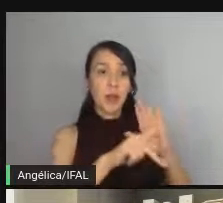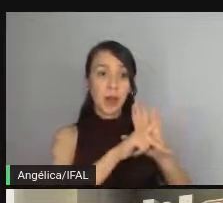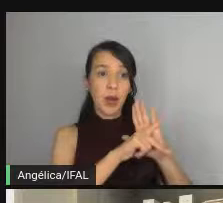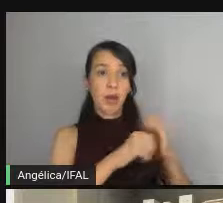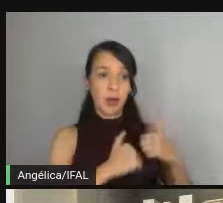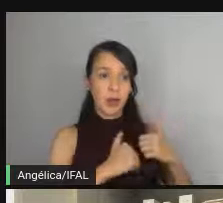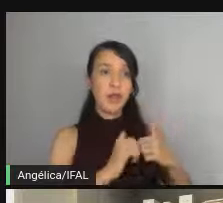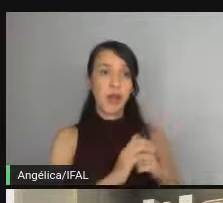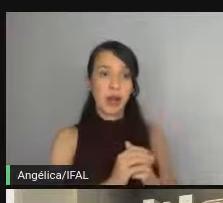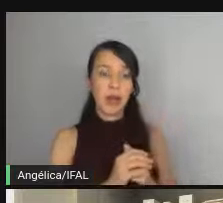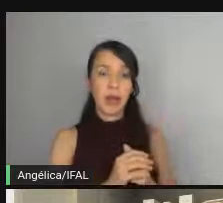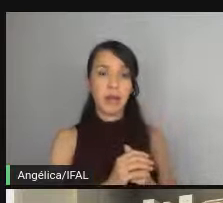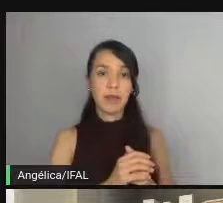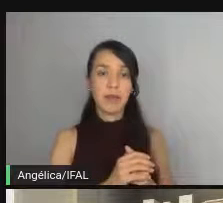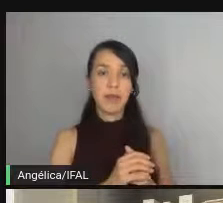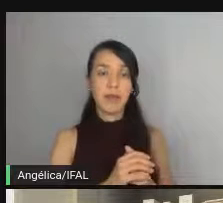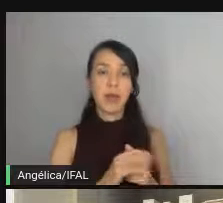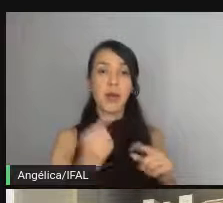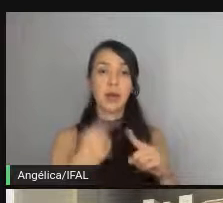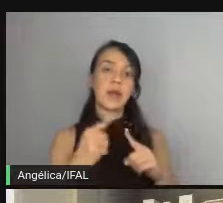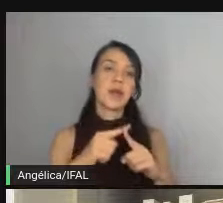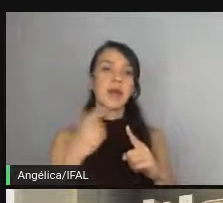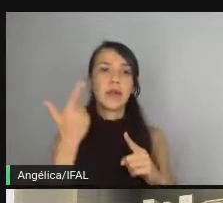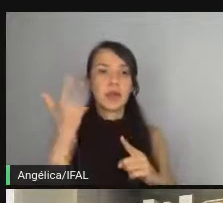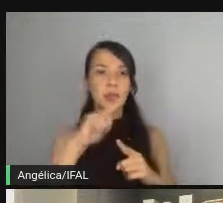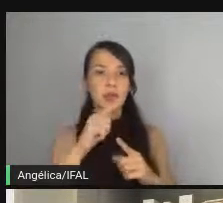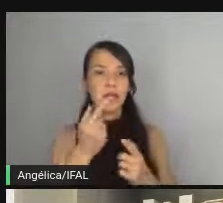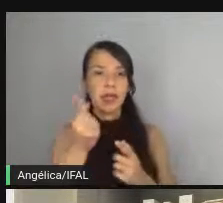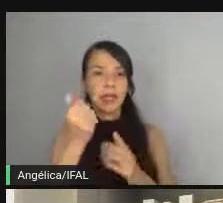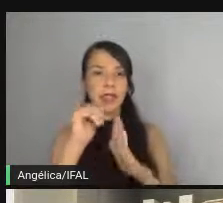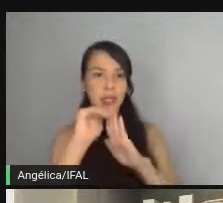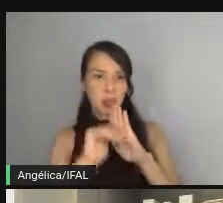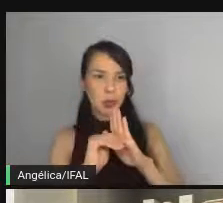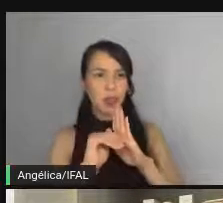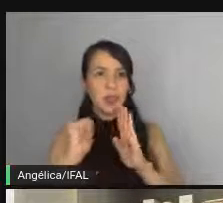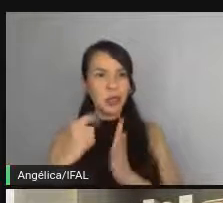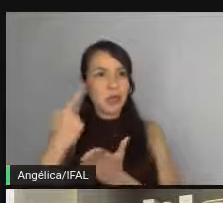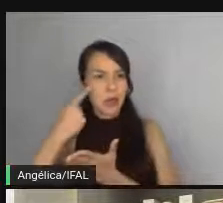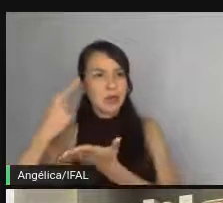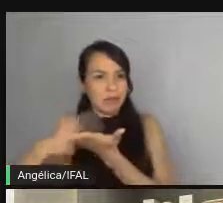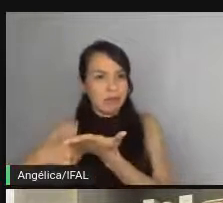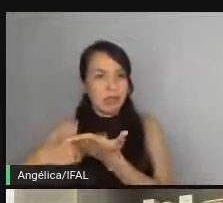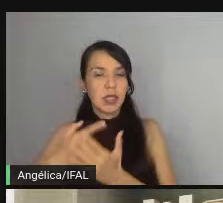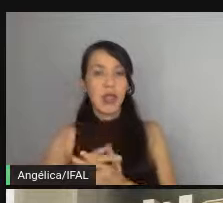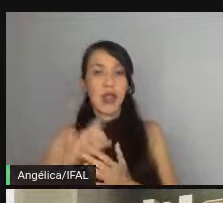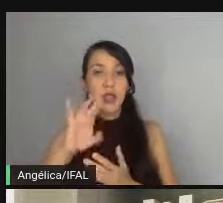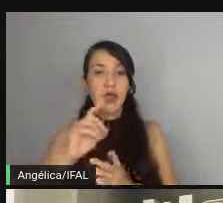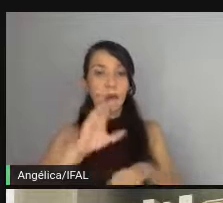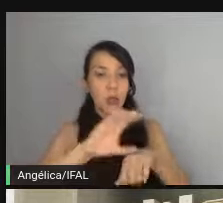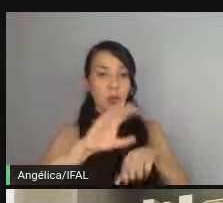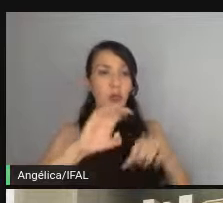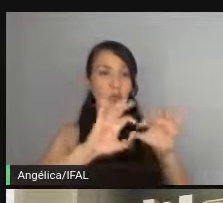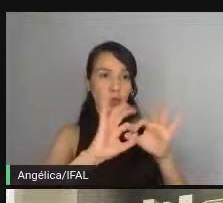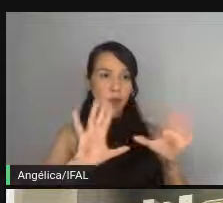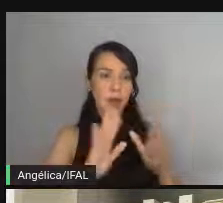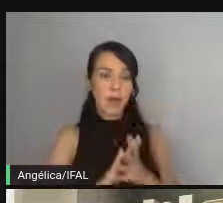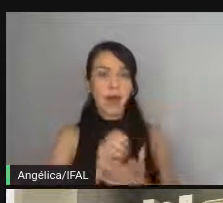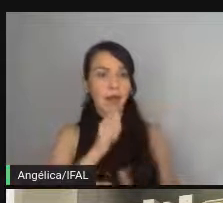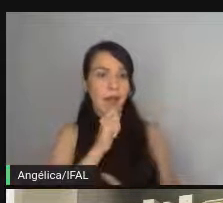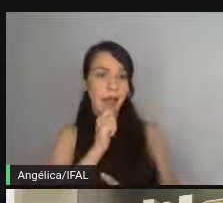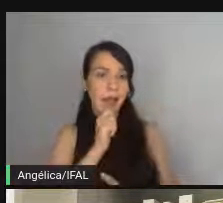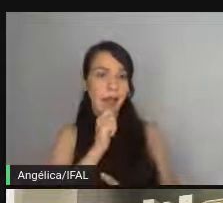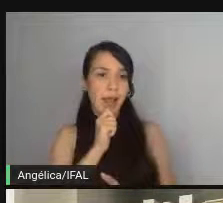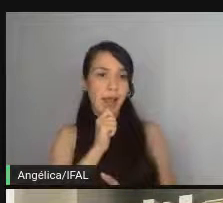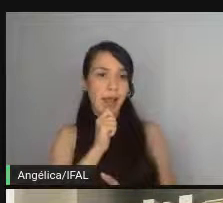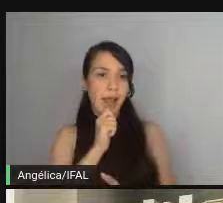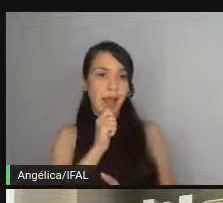tá é porque isso né para ganhar para ganhar esse desconto que a gente pode pensar só quando o curso abrir ele não está aberto ainda